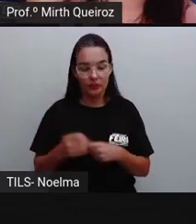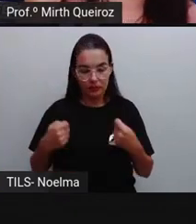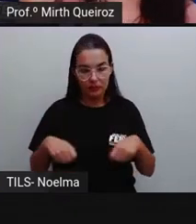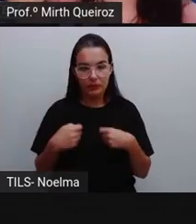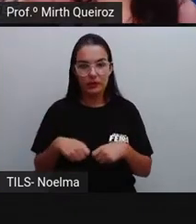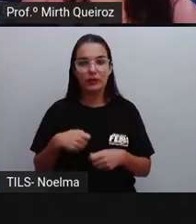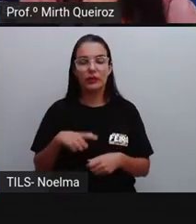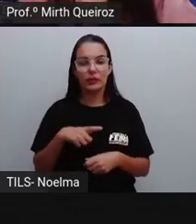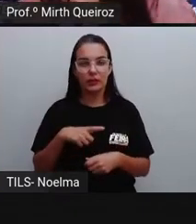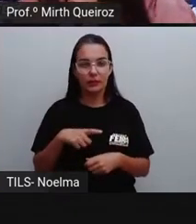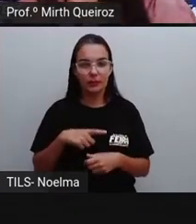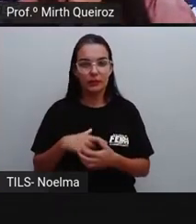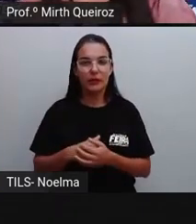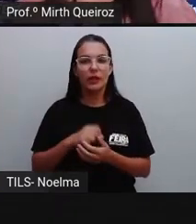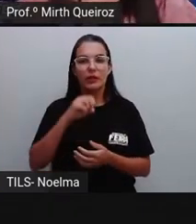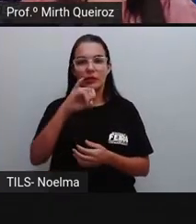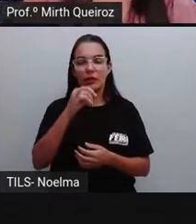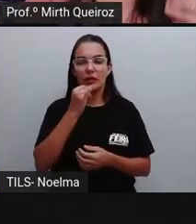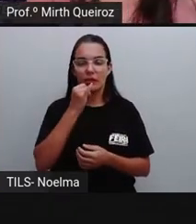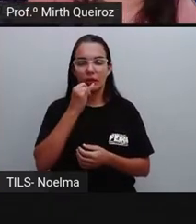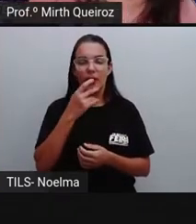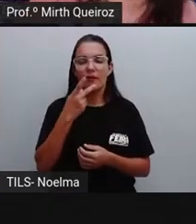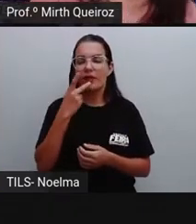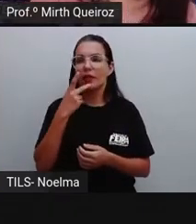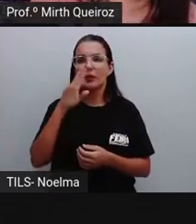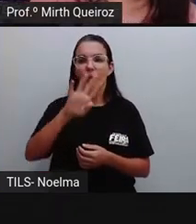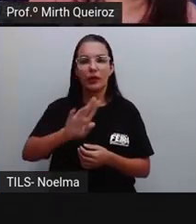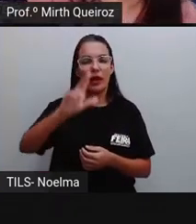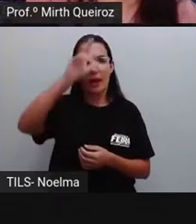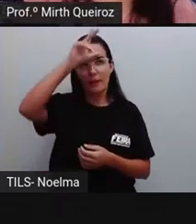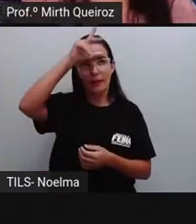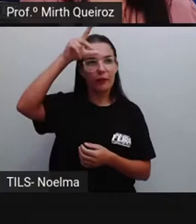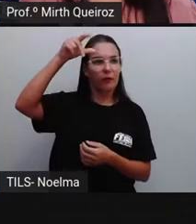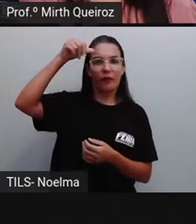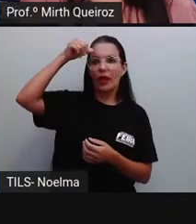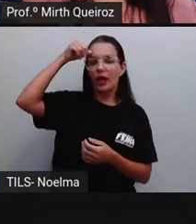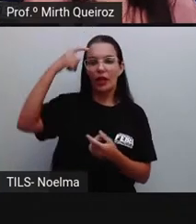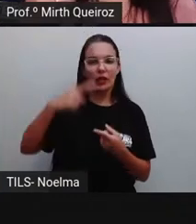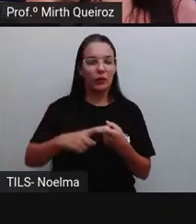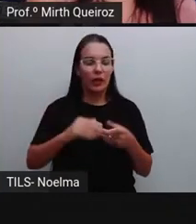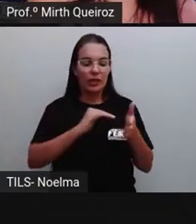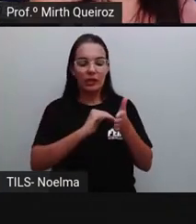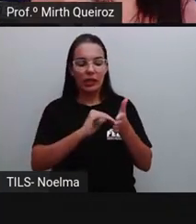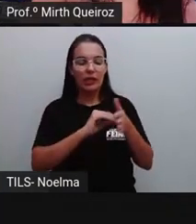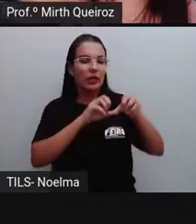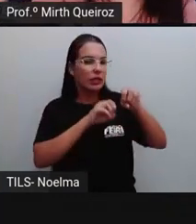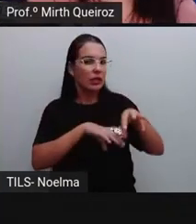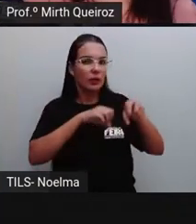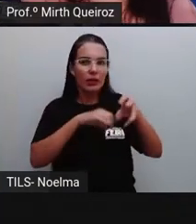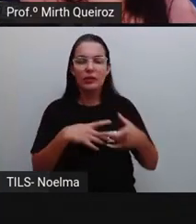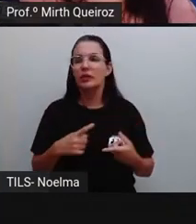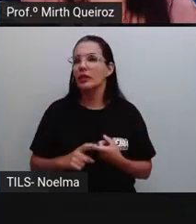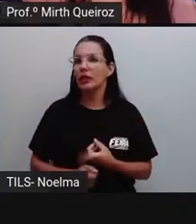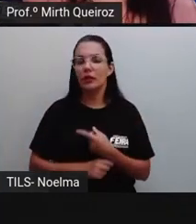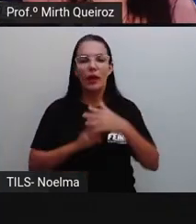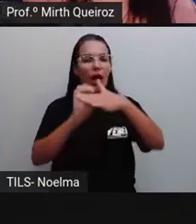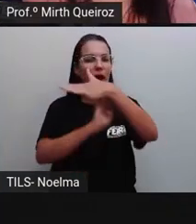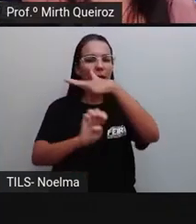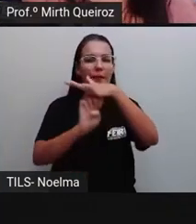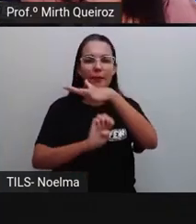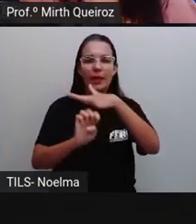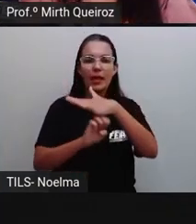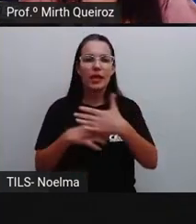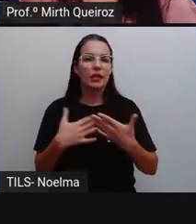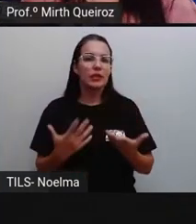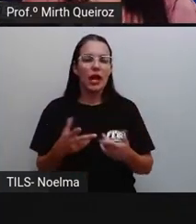falando com o prefeito, se a gente estiver falando com a secretária da educação, se a gente estiver falando com a própria empresa, como aconteceu,